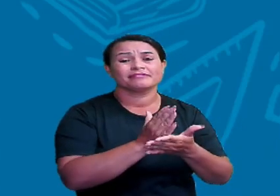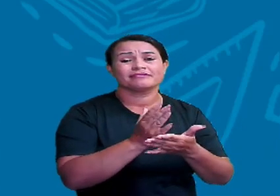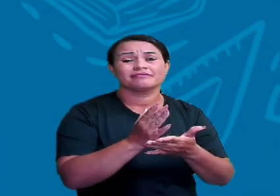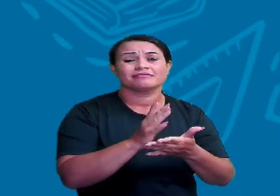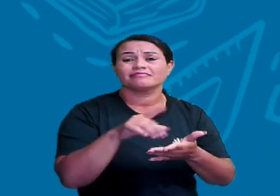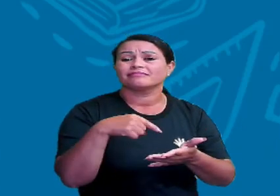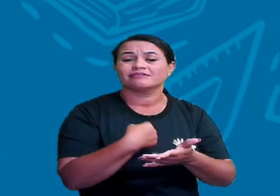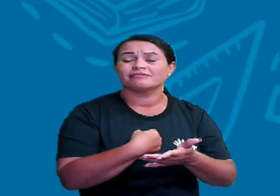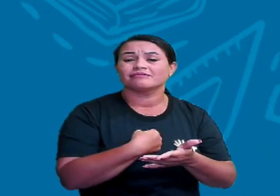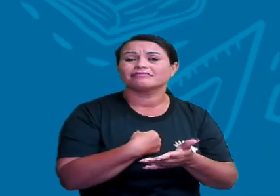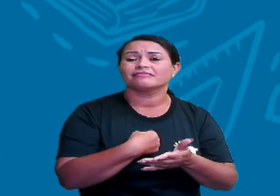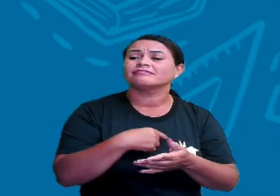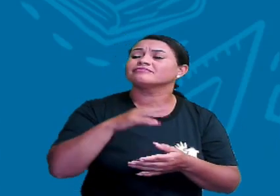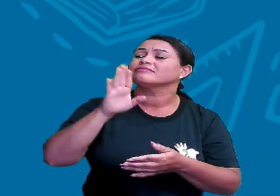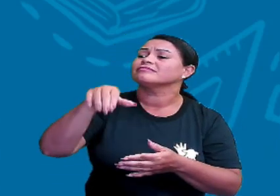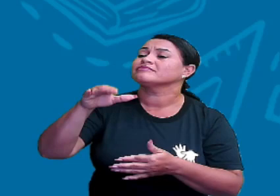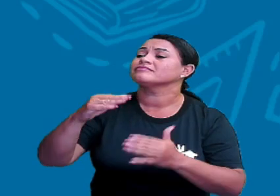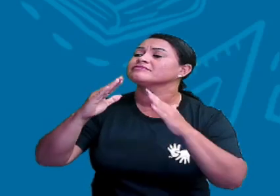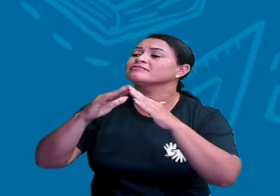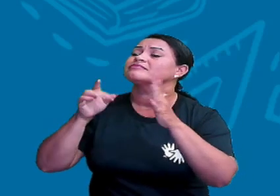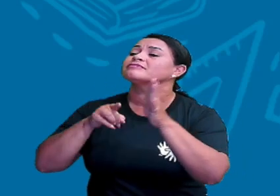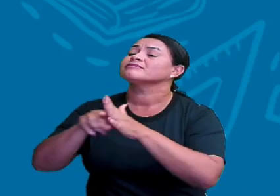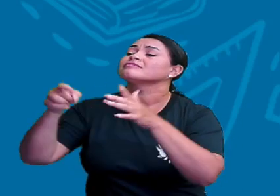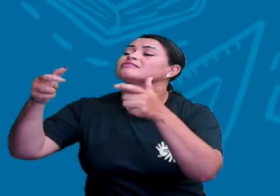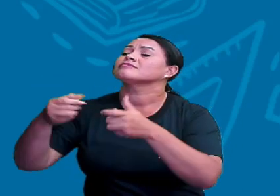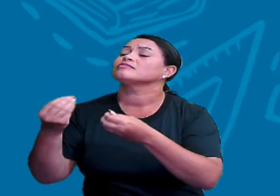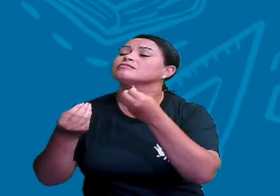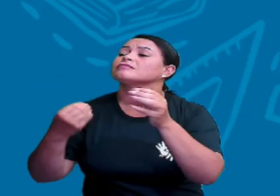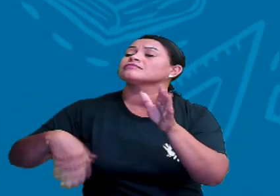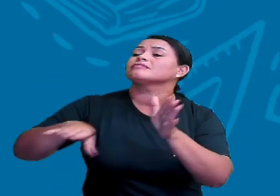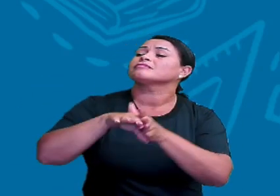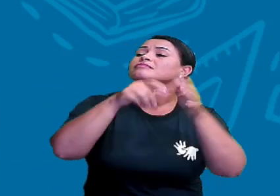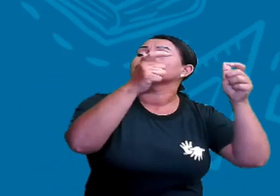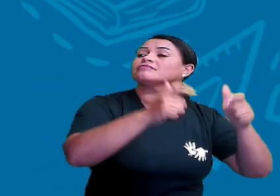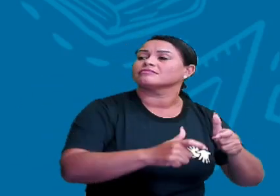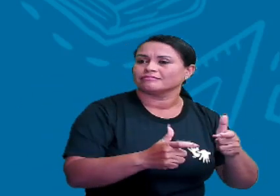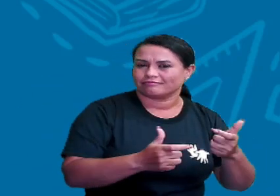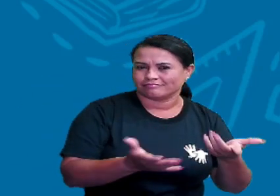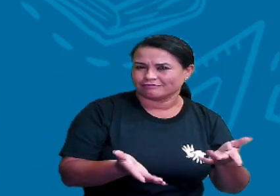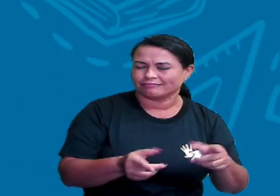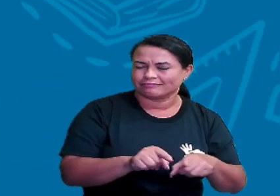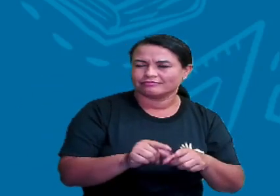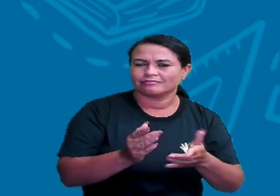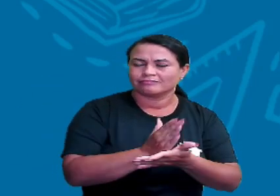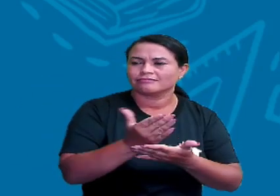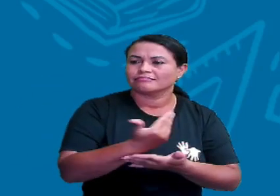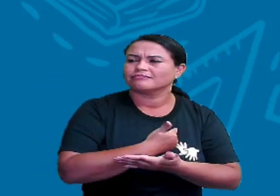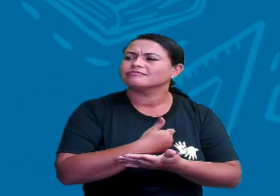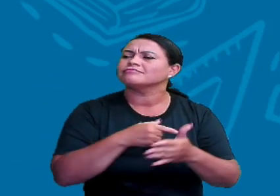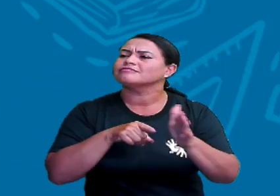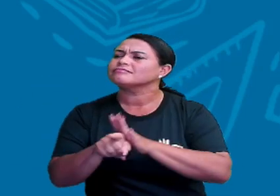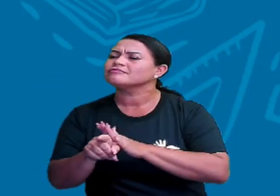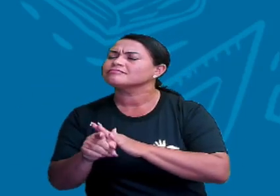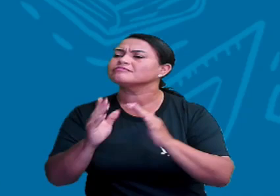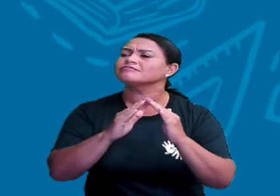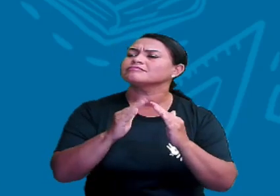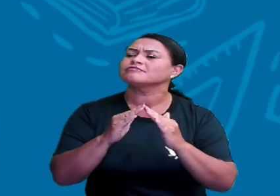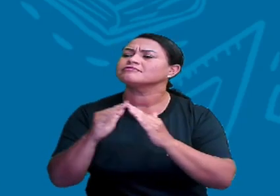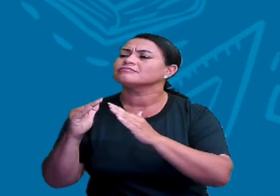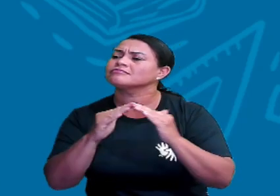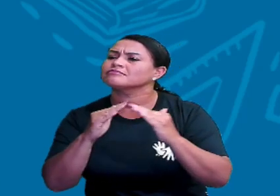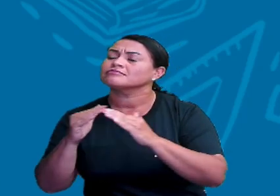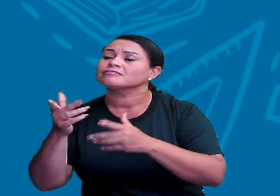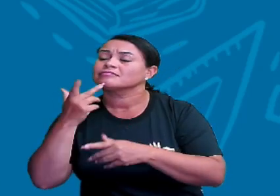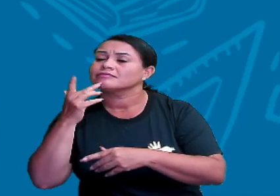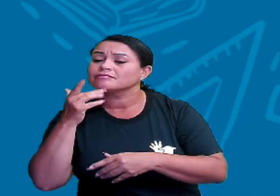perguntar no vizinho, no colega, como é que a gente faz para chegar em alguns lugares. E aí o vizinho faz assim, você